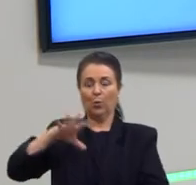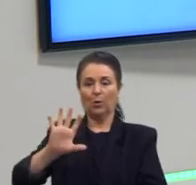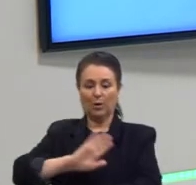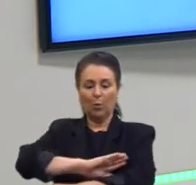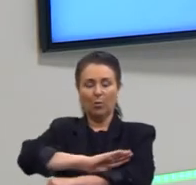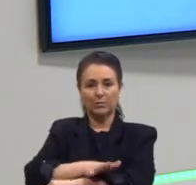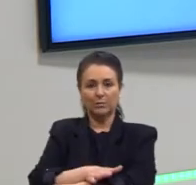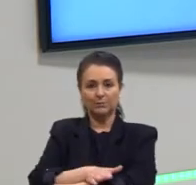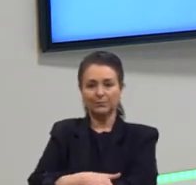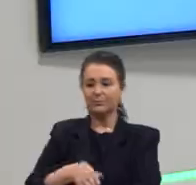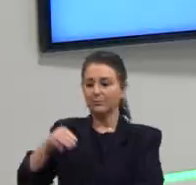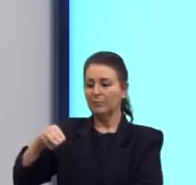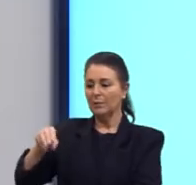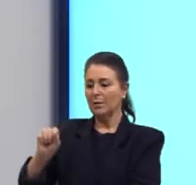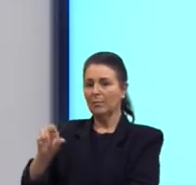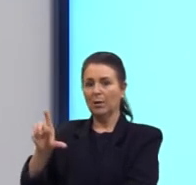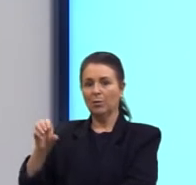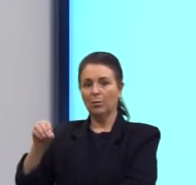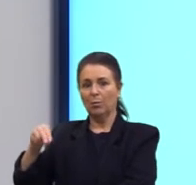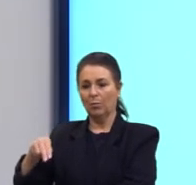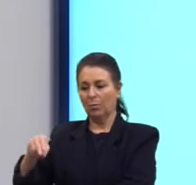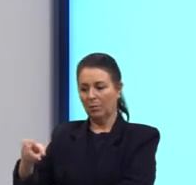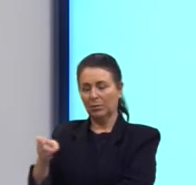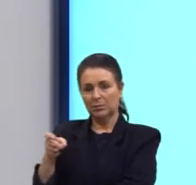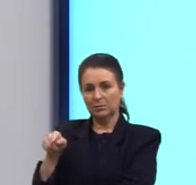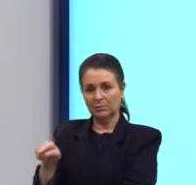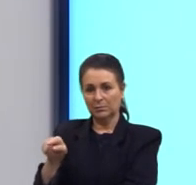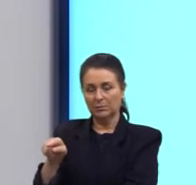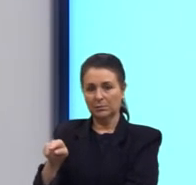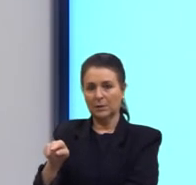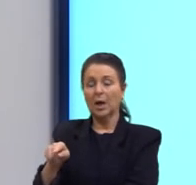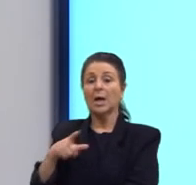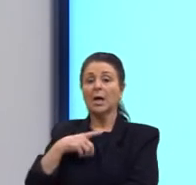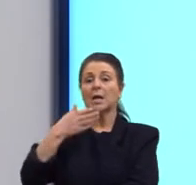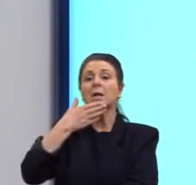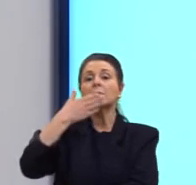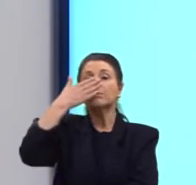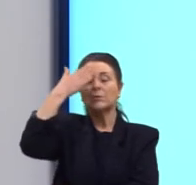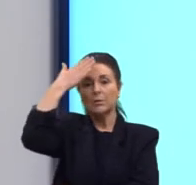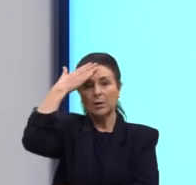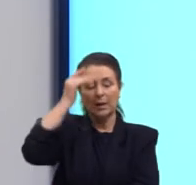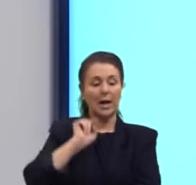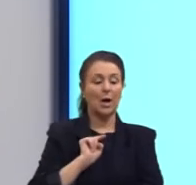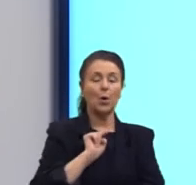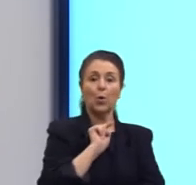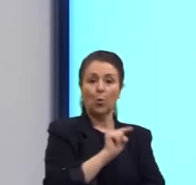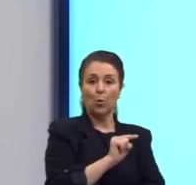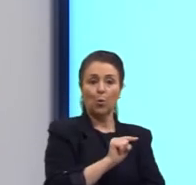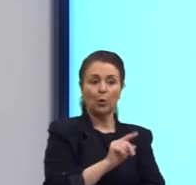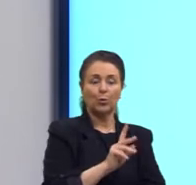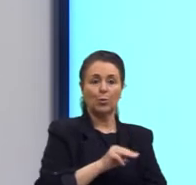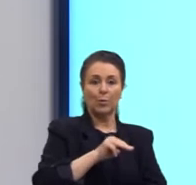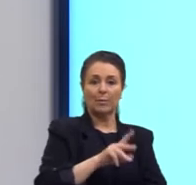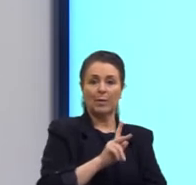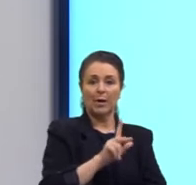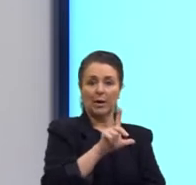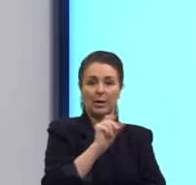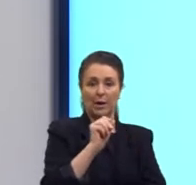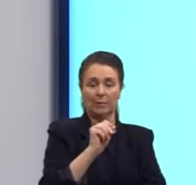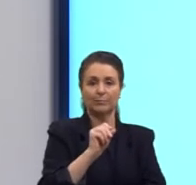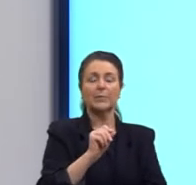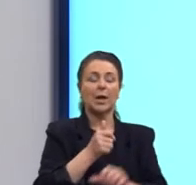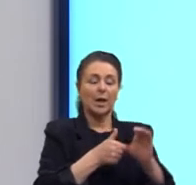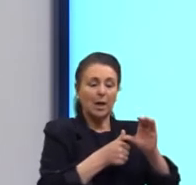O Malcolm X ele era muçulmano, o Martin Luther King eu já falei que era cristão e ele que organizou todo aquele